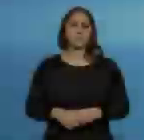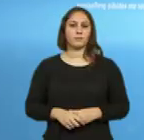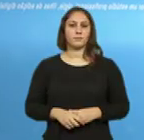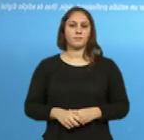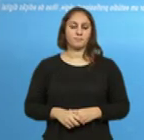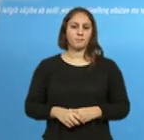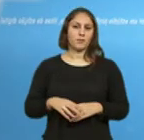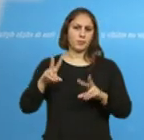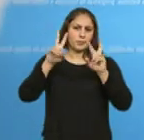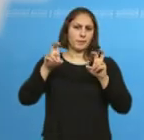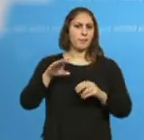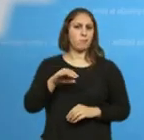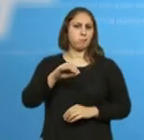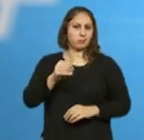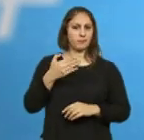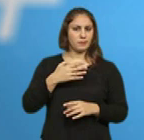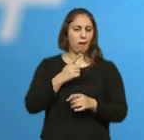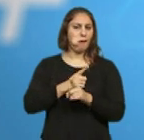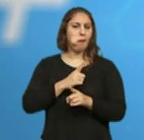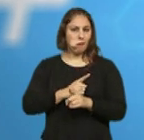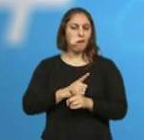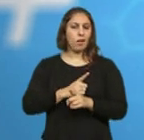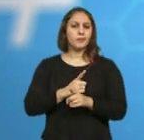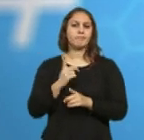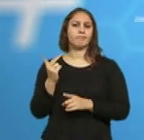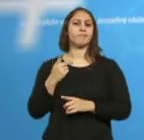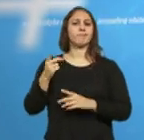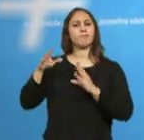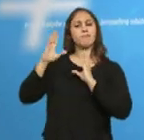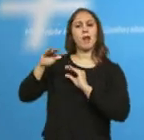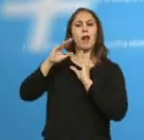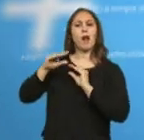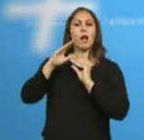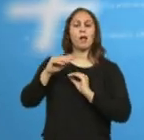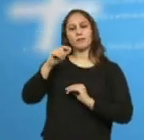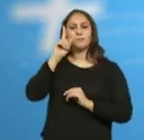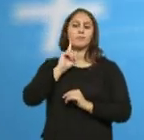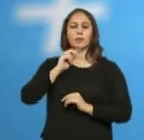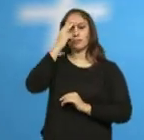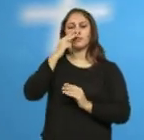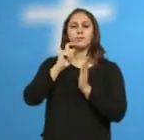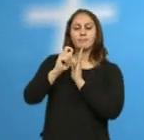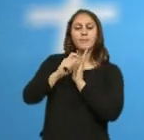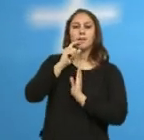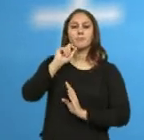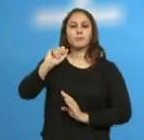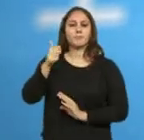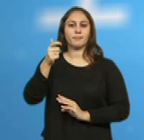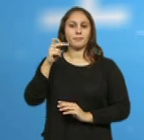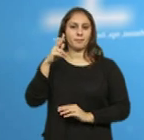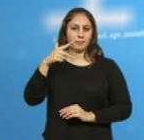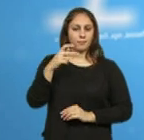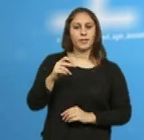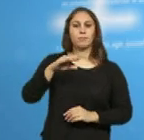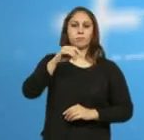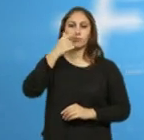na rubrica Sítios desta semana, estivemos à conversa com a historiadora, Berta Duarte, num dos